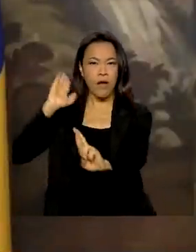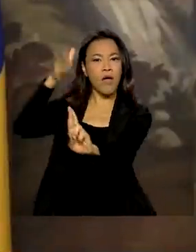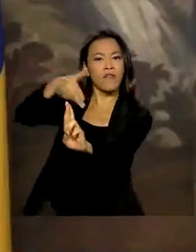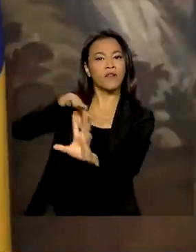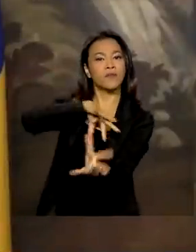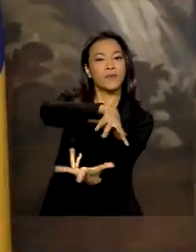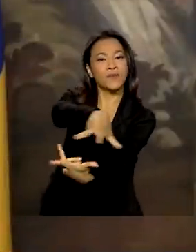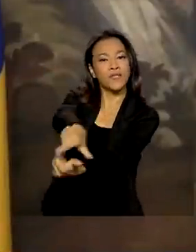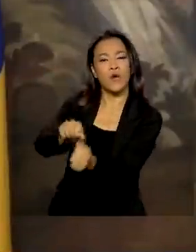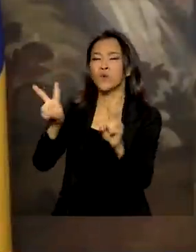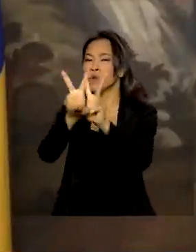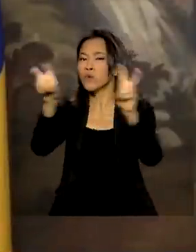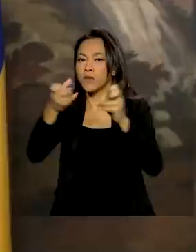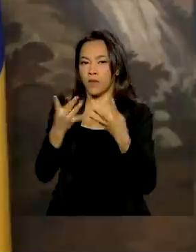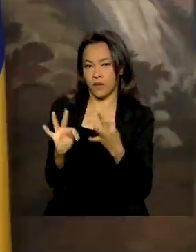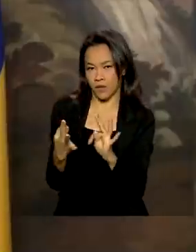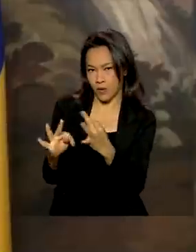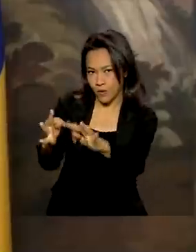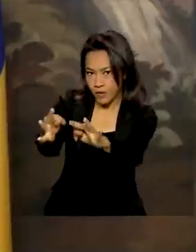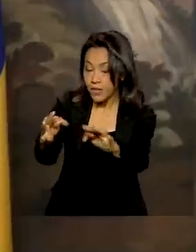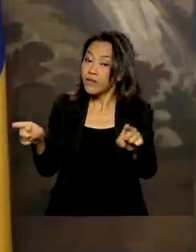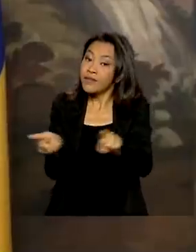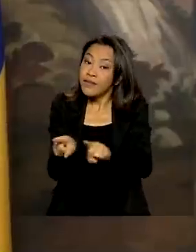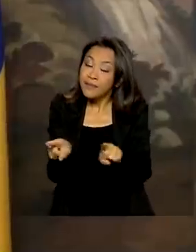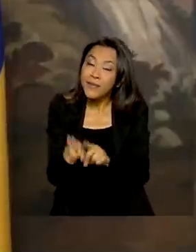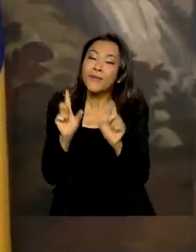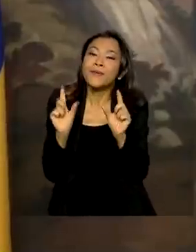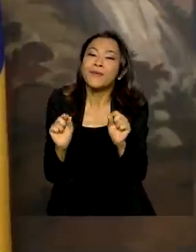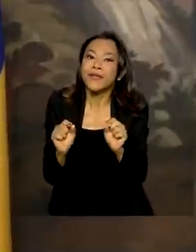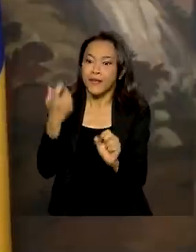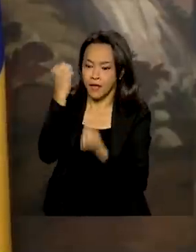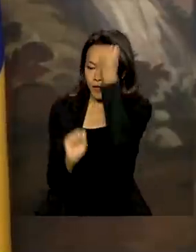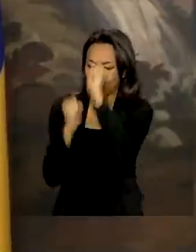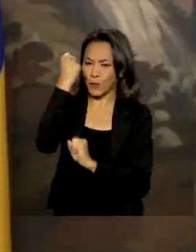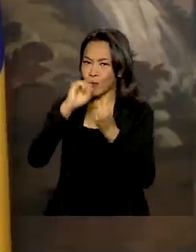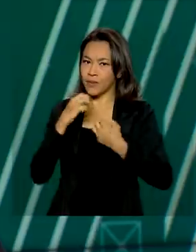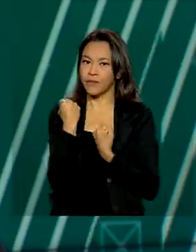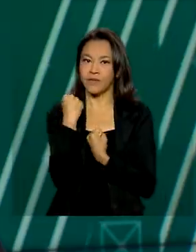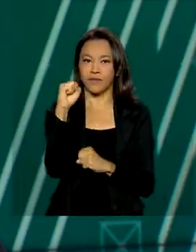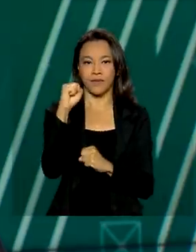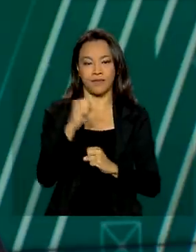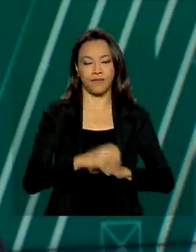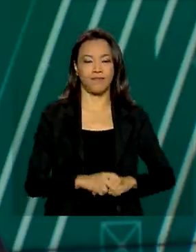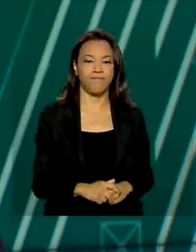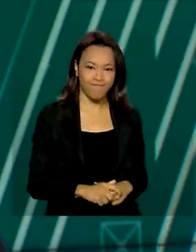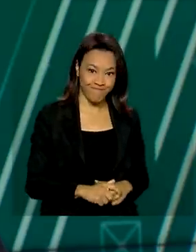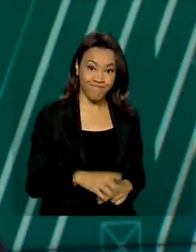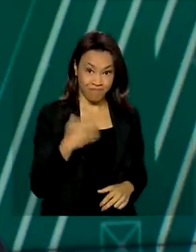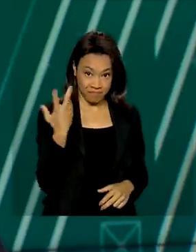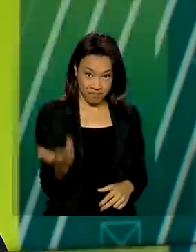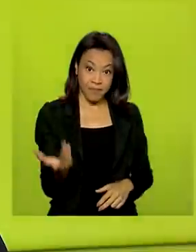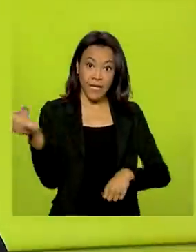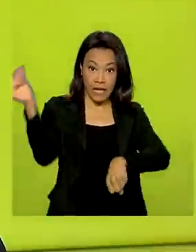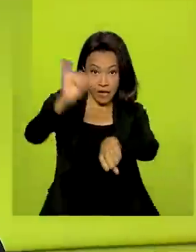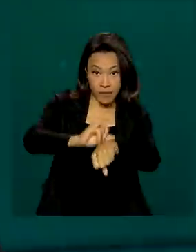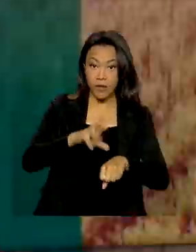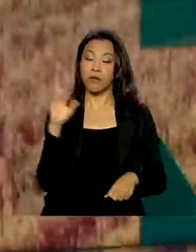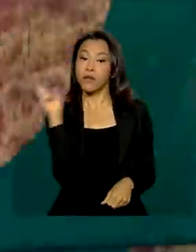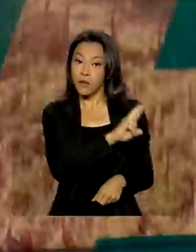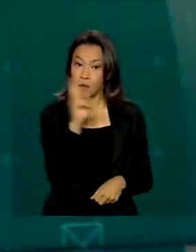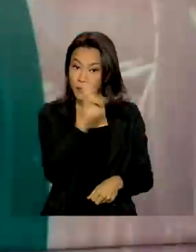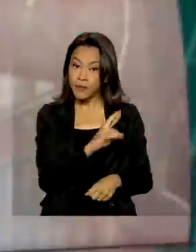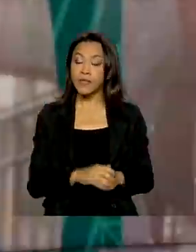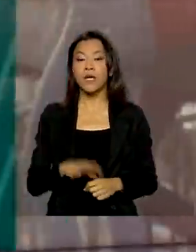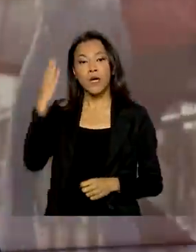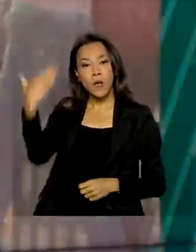em desenvolvimento tecnológico, sobretudo no âmbito de sua indústria de defesa. Olha aí, de Moscou, o presidente Jair